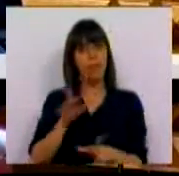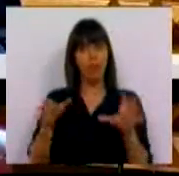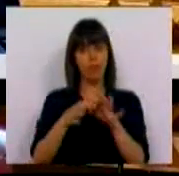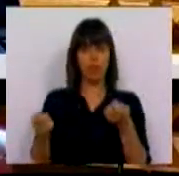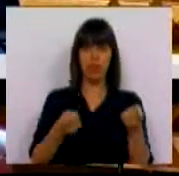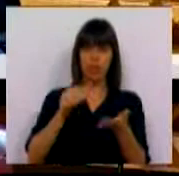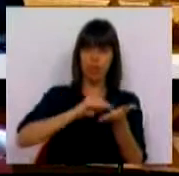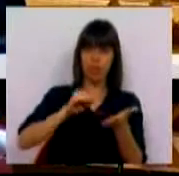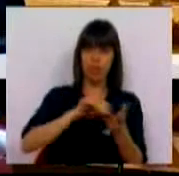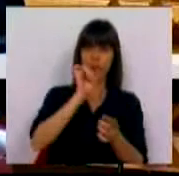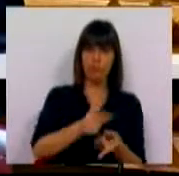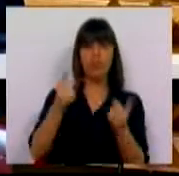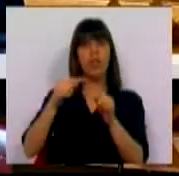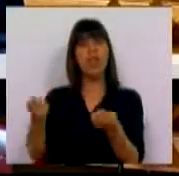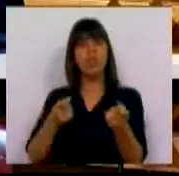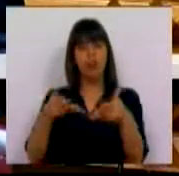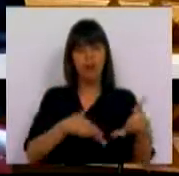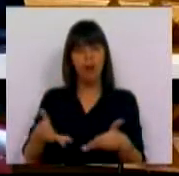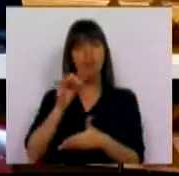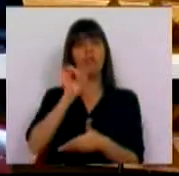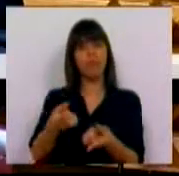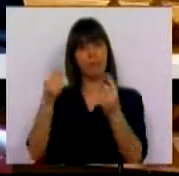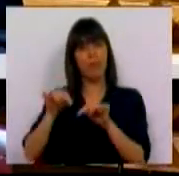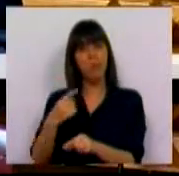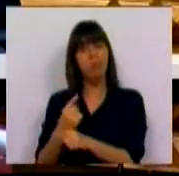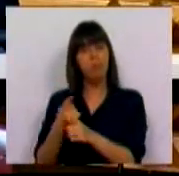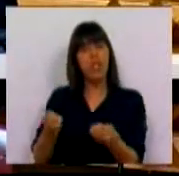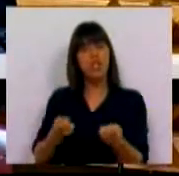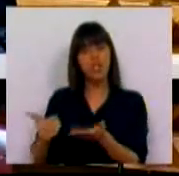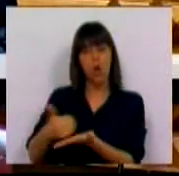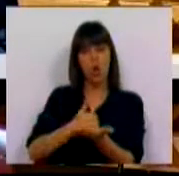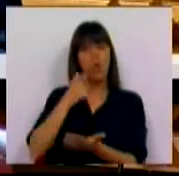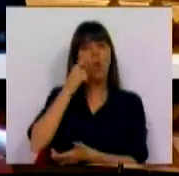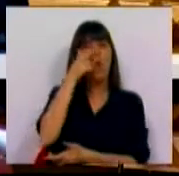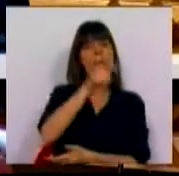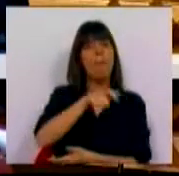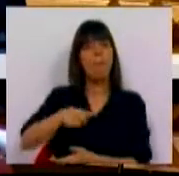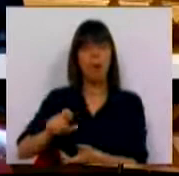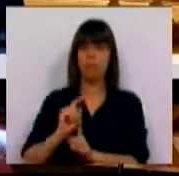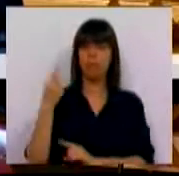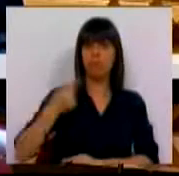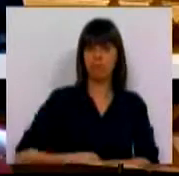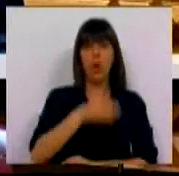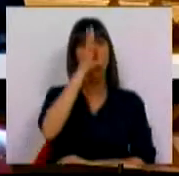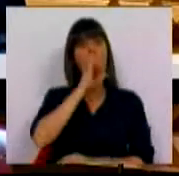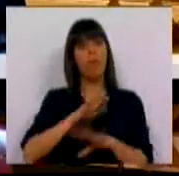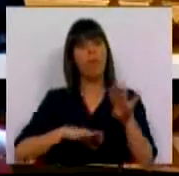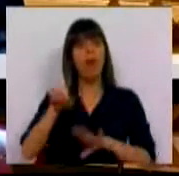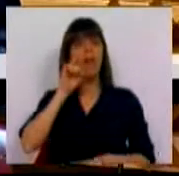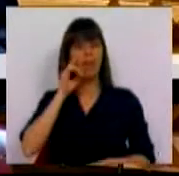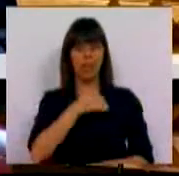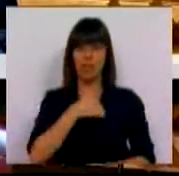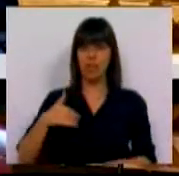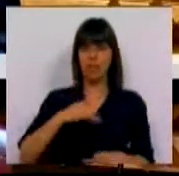na gestão administrativa, quer na gestão estratégica, quer também na gestão de recursos humanos. É obrigação de um Governo que defenda a